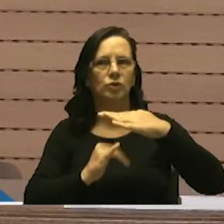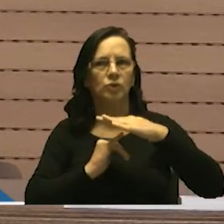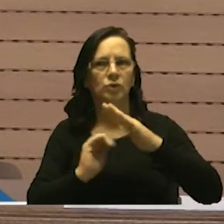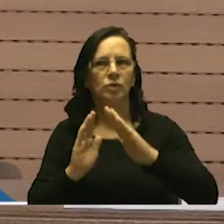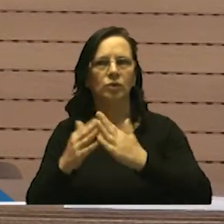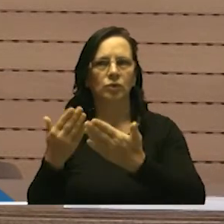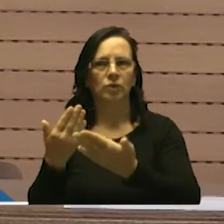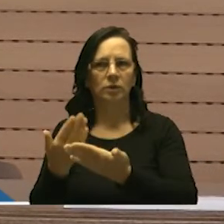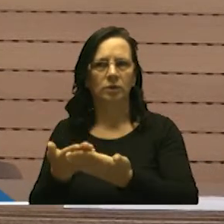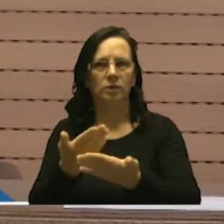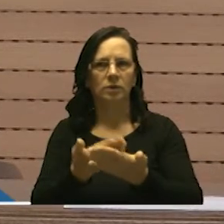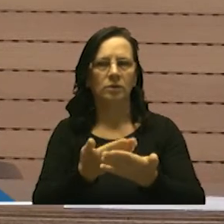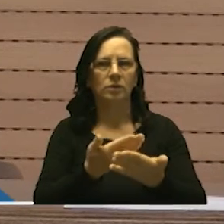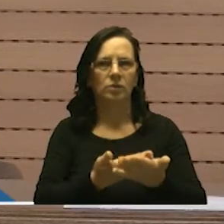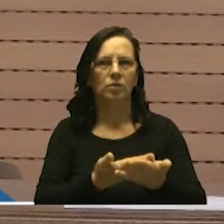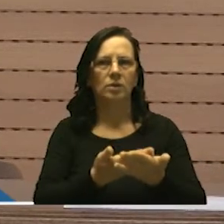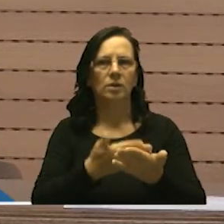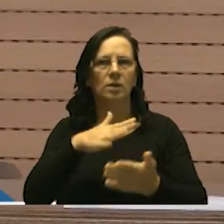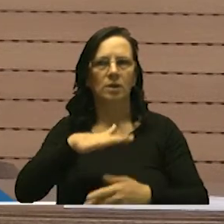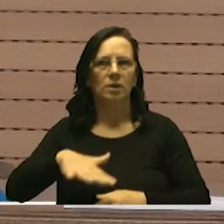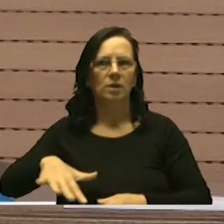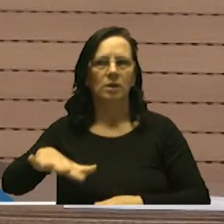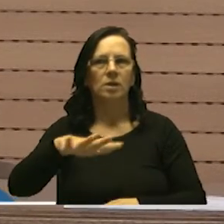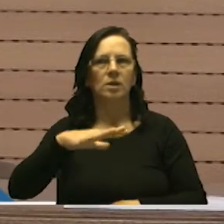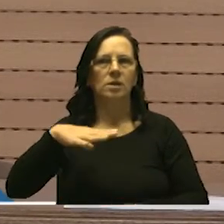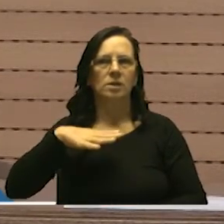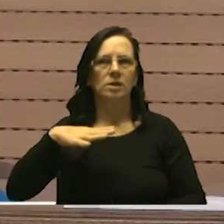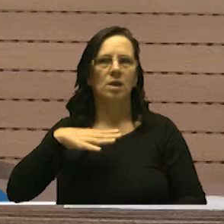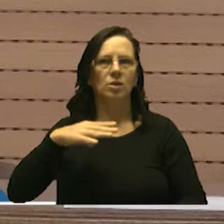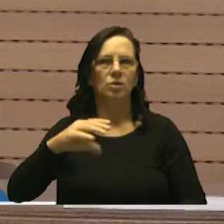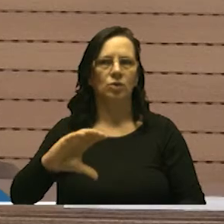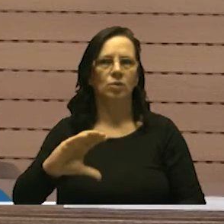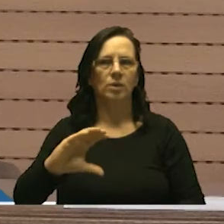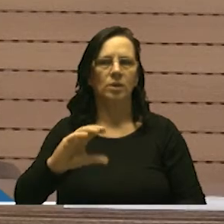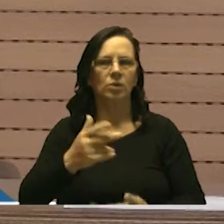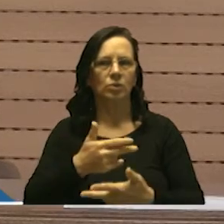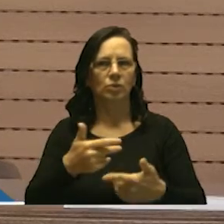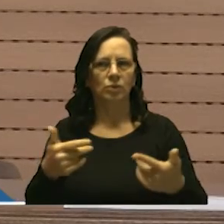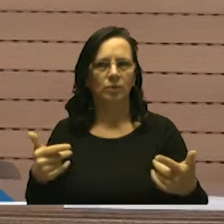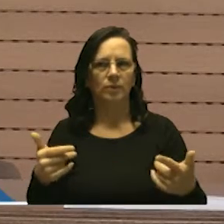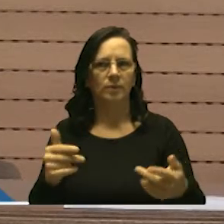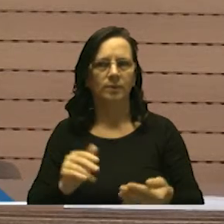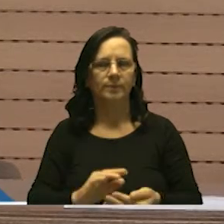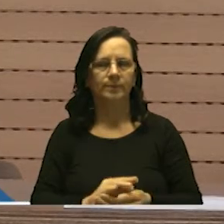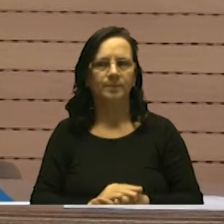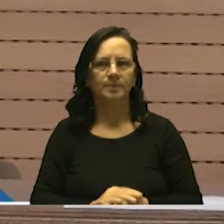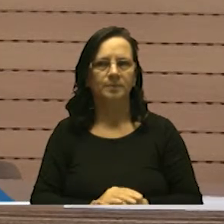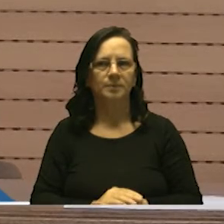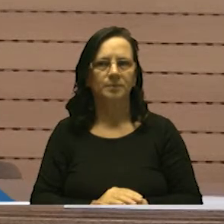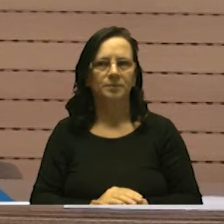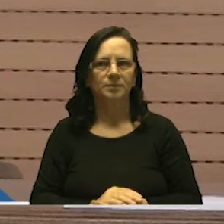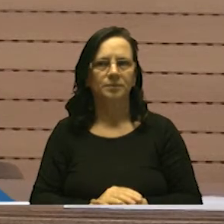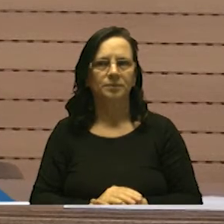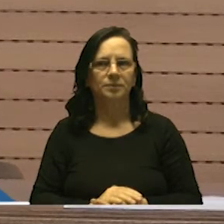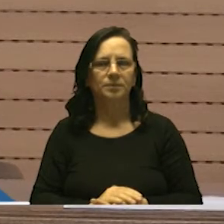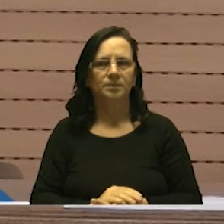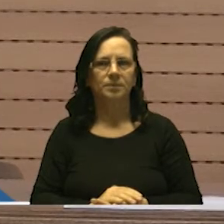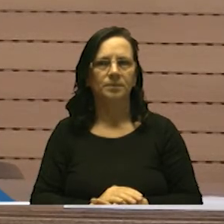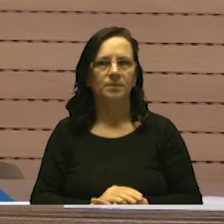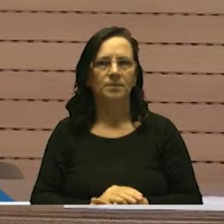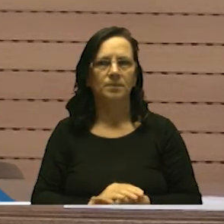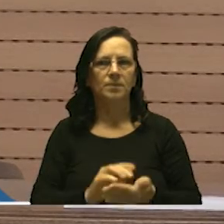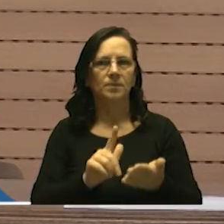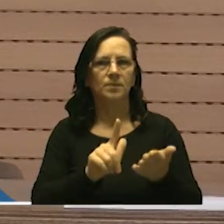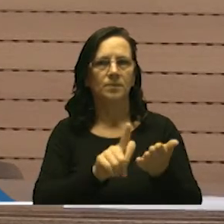estabelecidas no âmbito do município de Cubatão e da outras providências. As